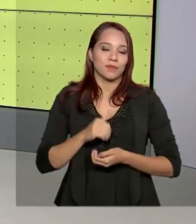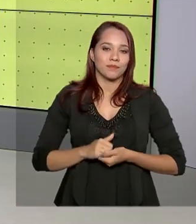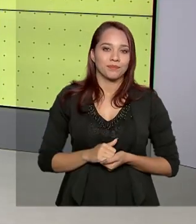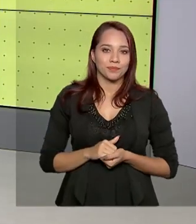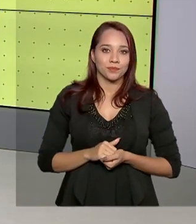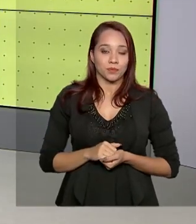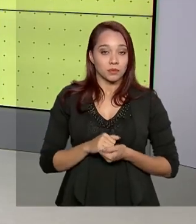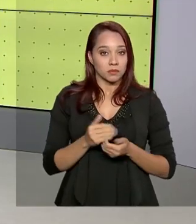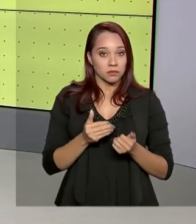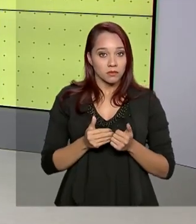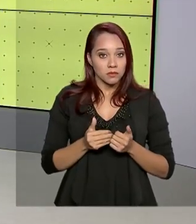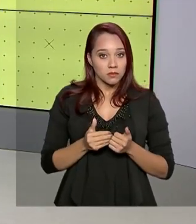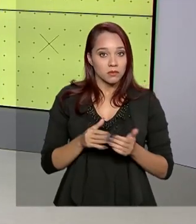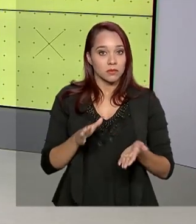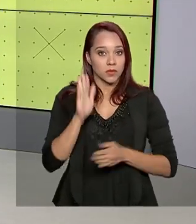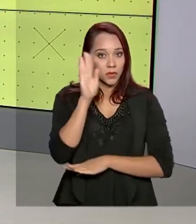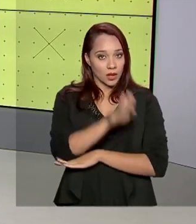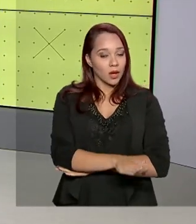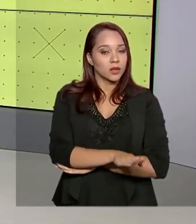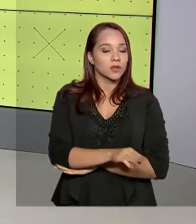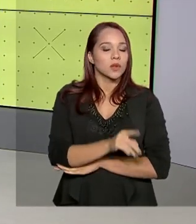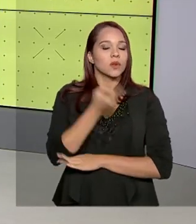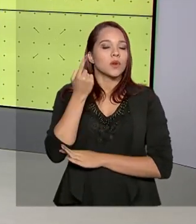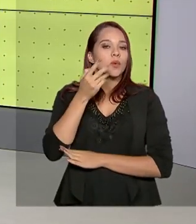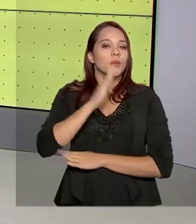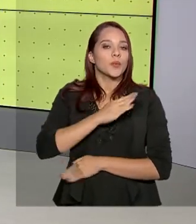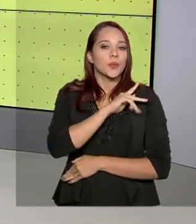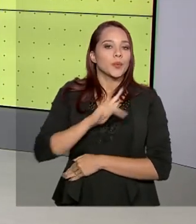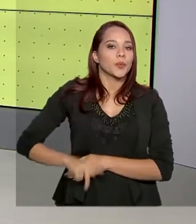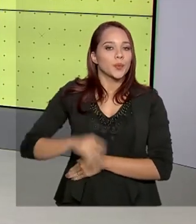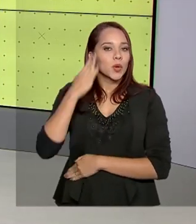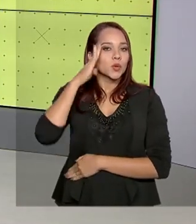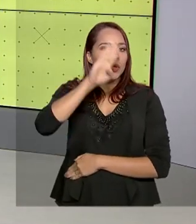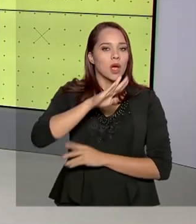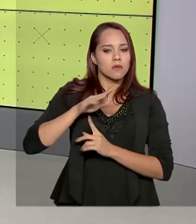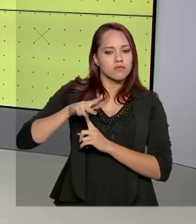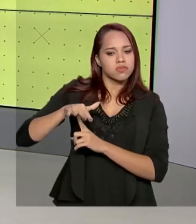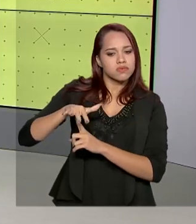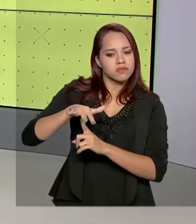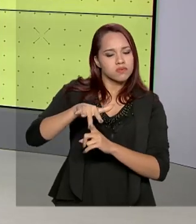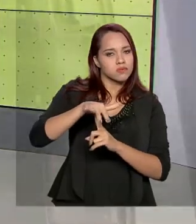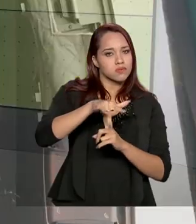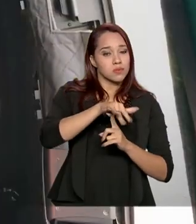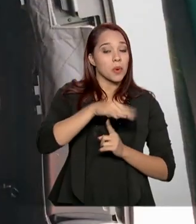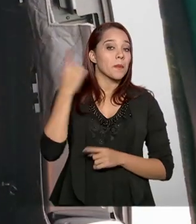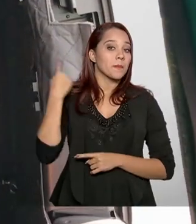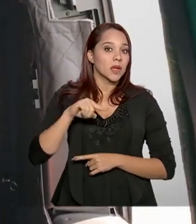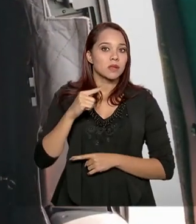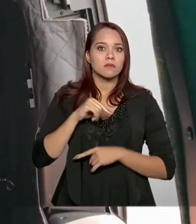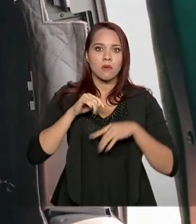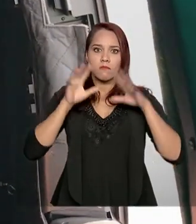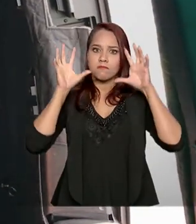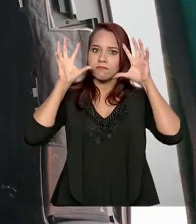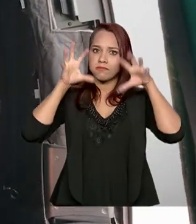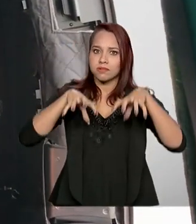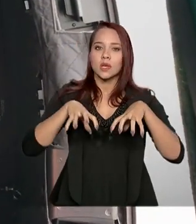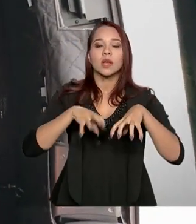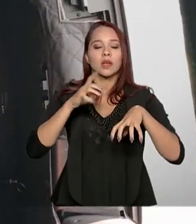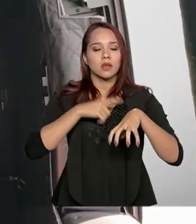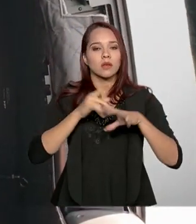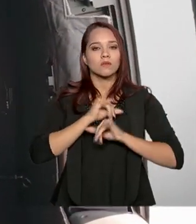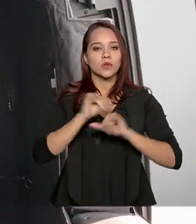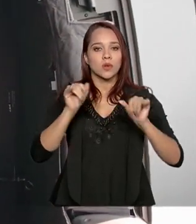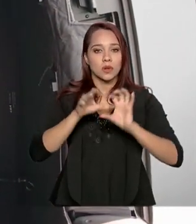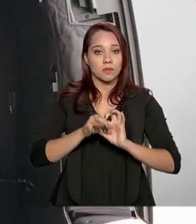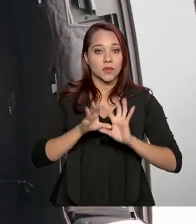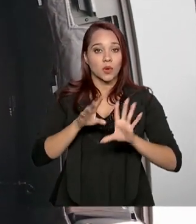início da tarde, o presidente Jair Bolsonaro sobrevoou as cidades mineiras atingidas por fortes chuvas nos últimos dias e anunciou a liberação